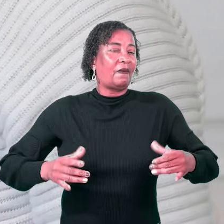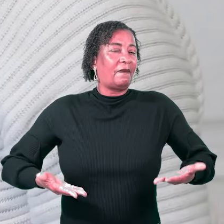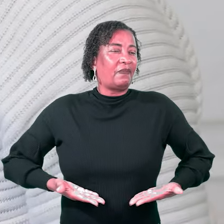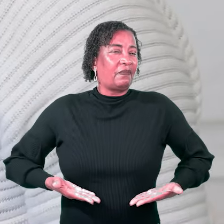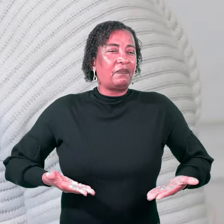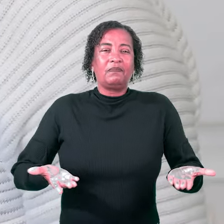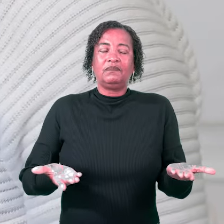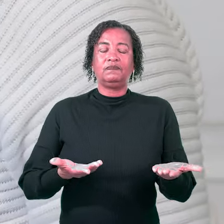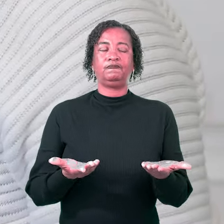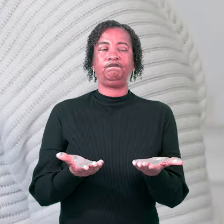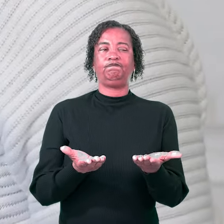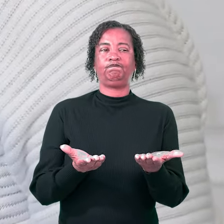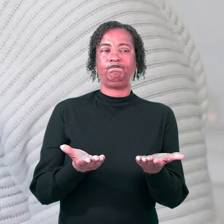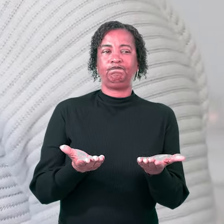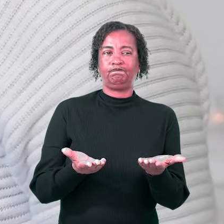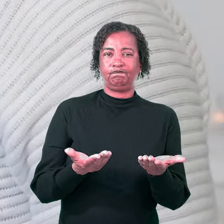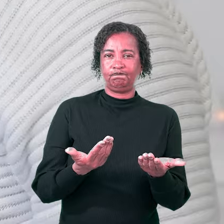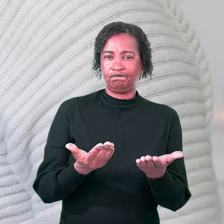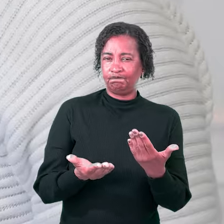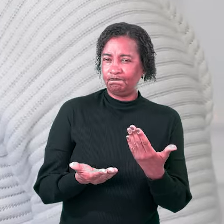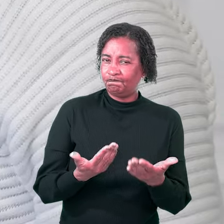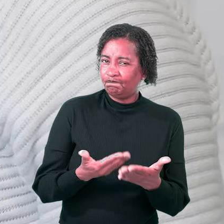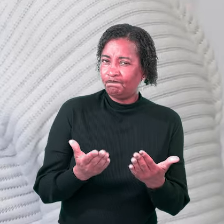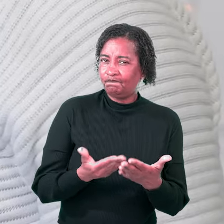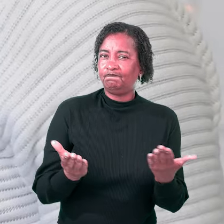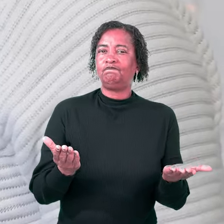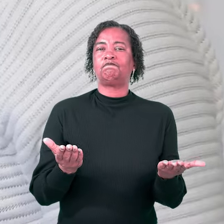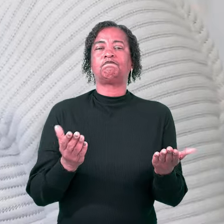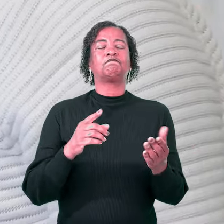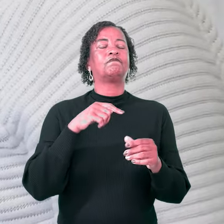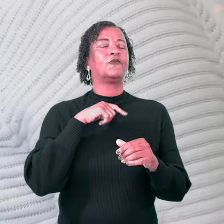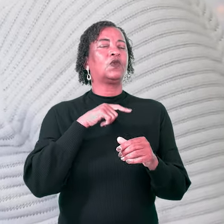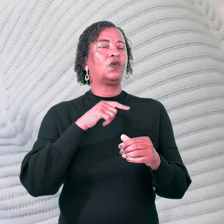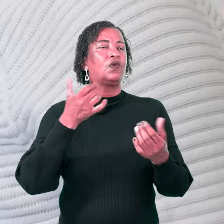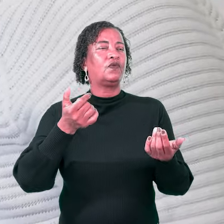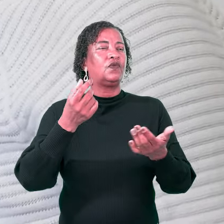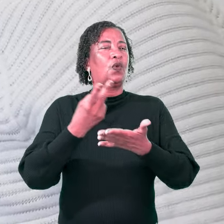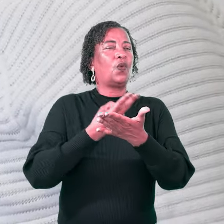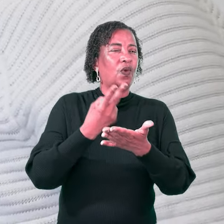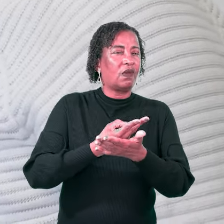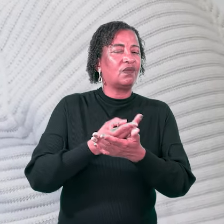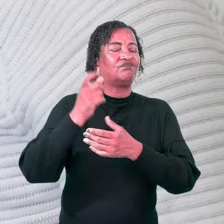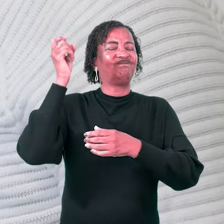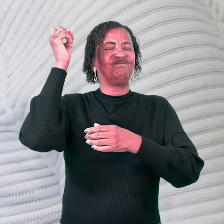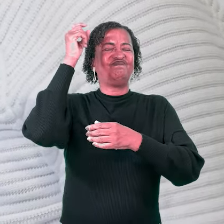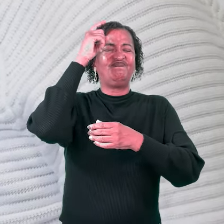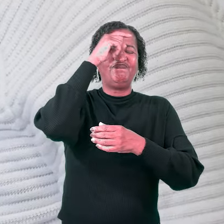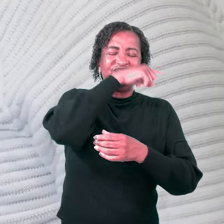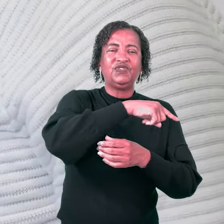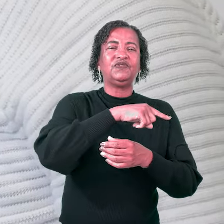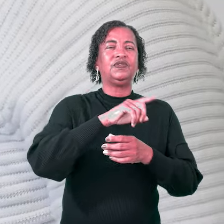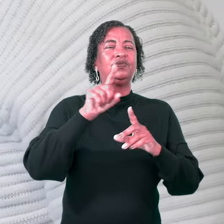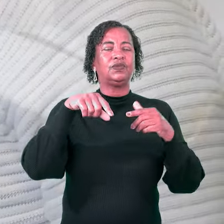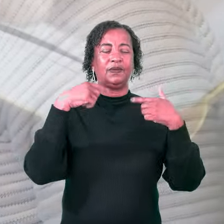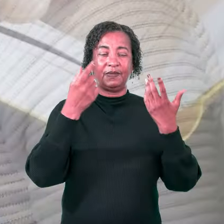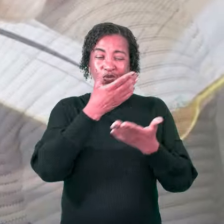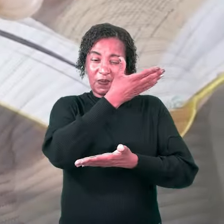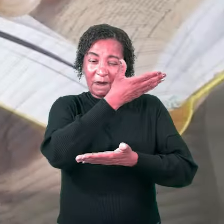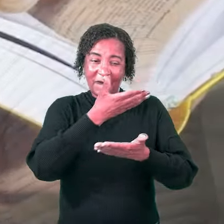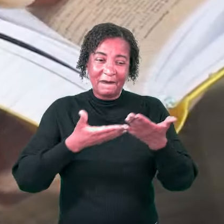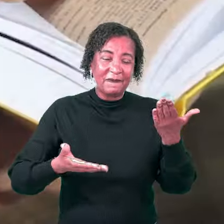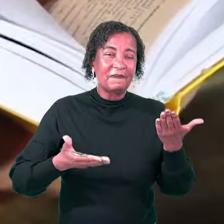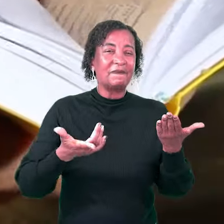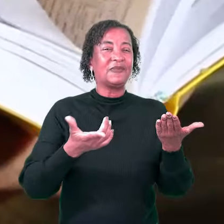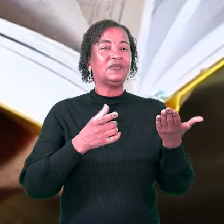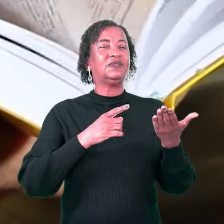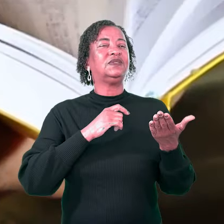quando queremos ser parte da solução e da resposta. O fracasso ou o erro é muito doloroso e o medo de fracassar persegue muitas